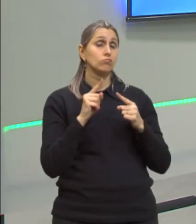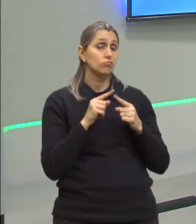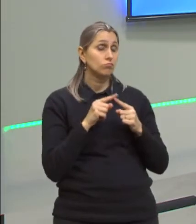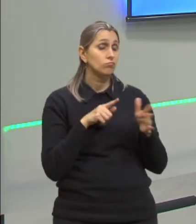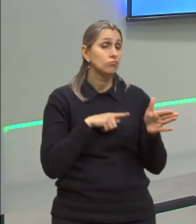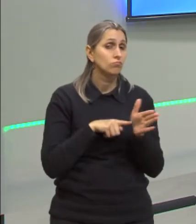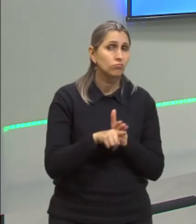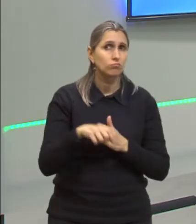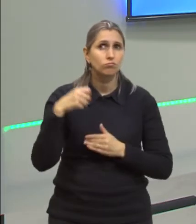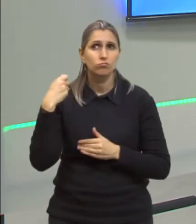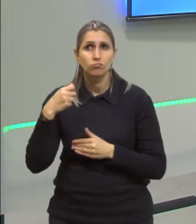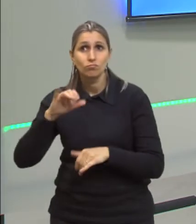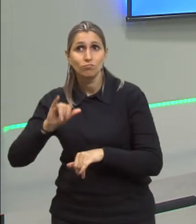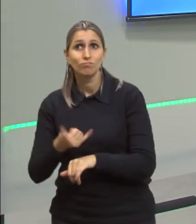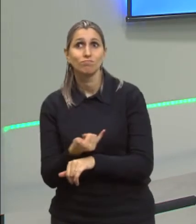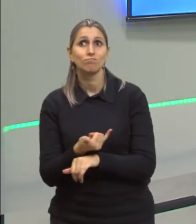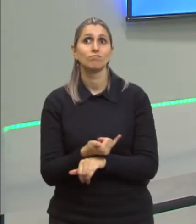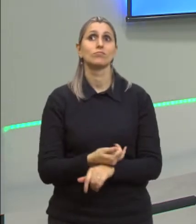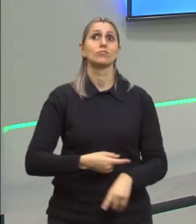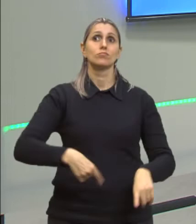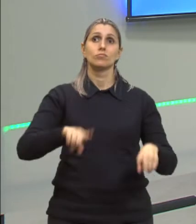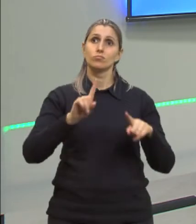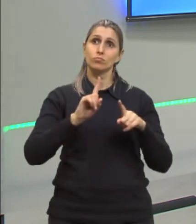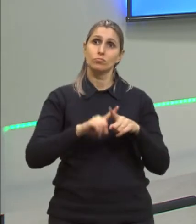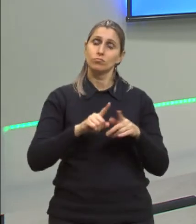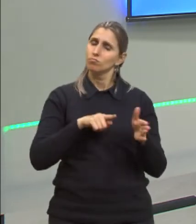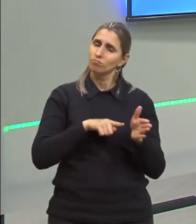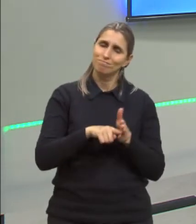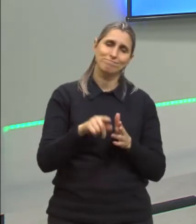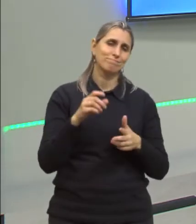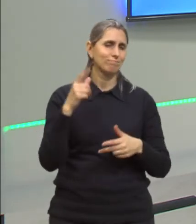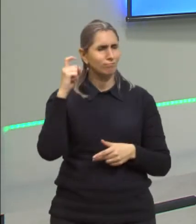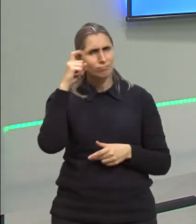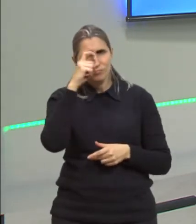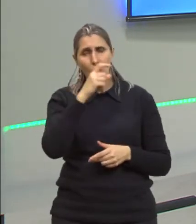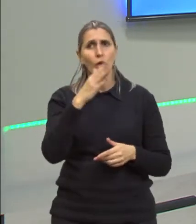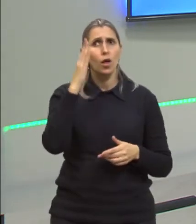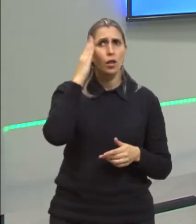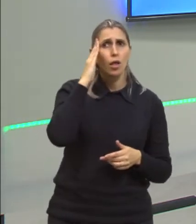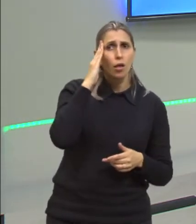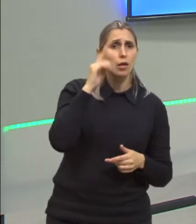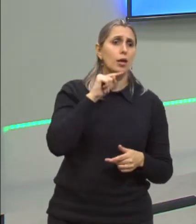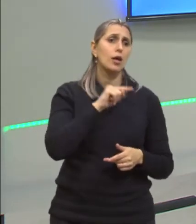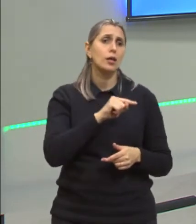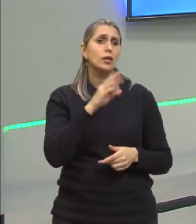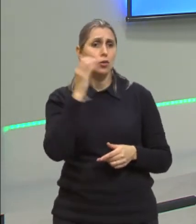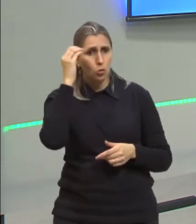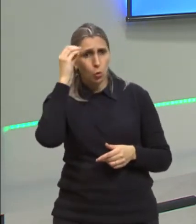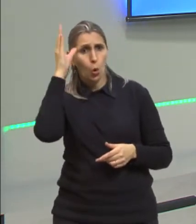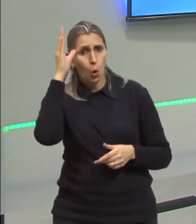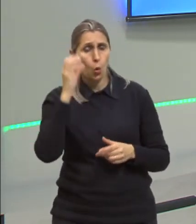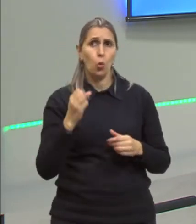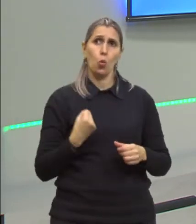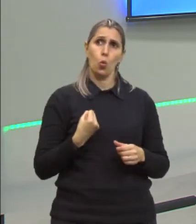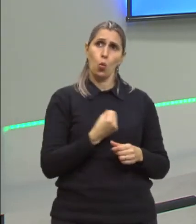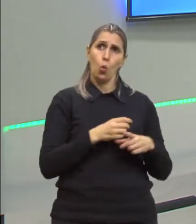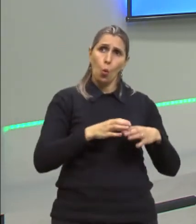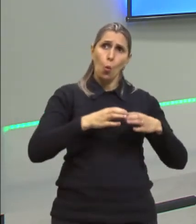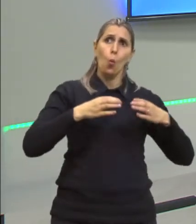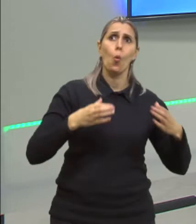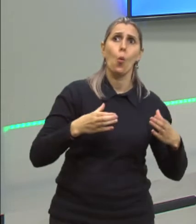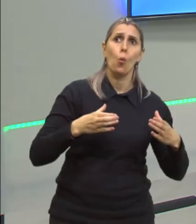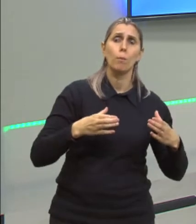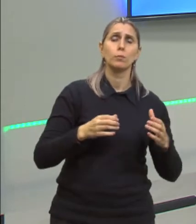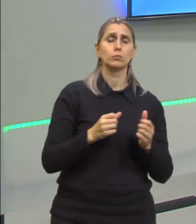precisa aproveitar, porque não é uma questão difícil, é só saber essa questão que coeficiente de dilatação vai fazer o